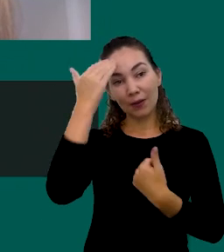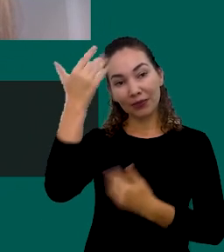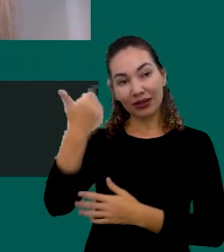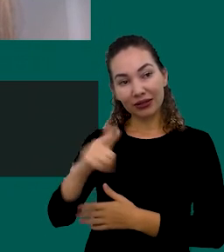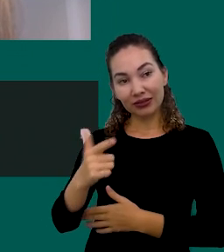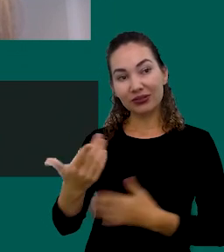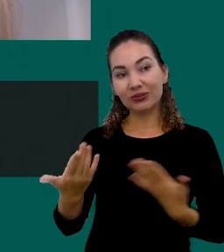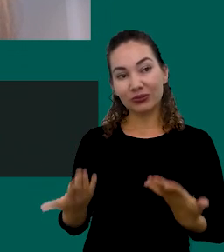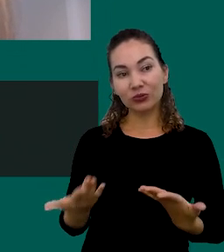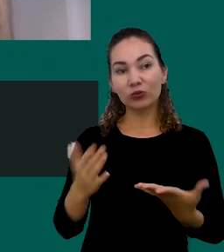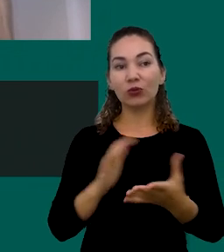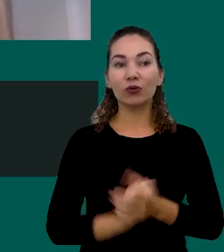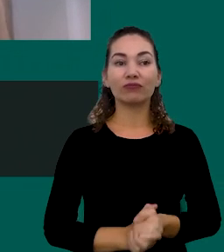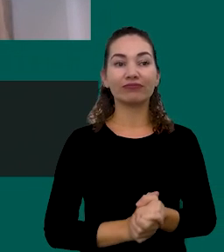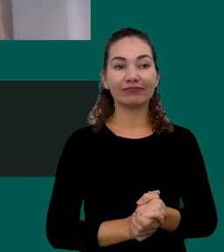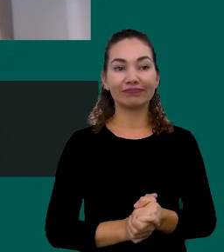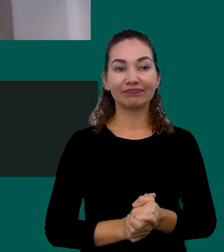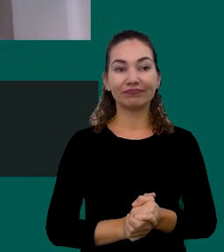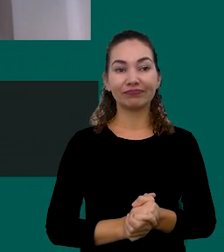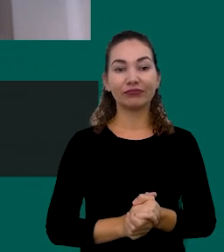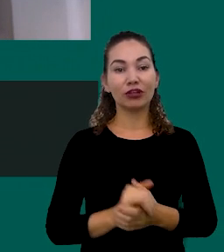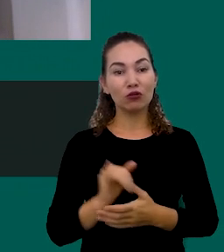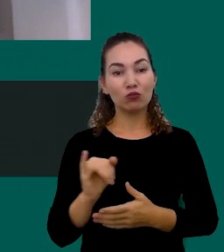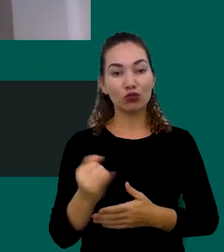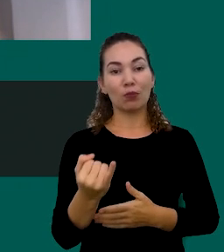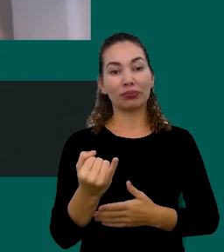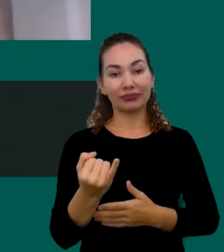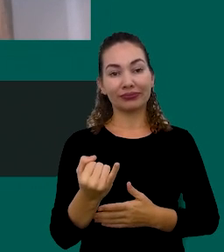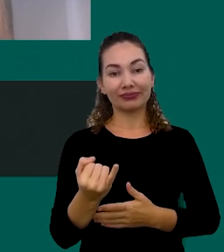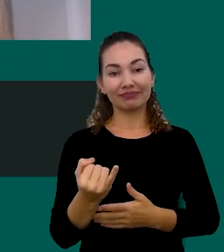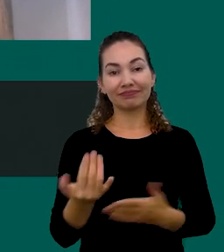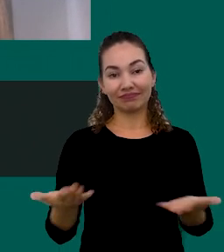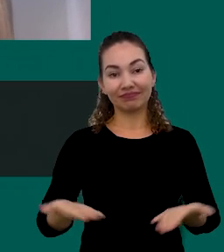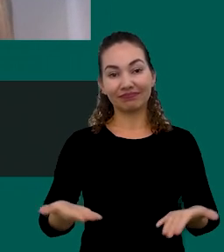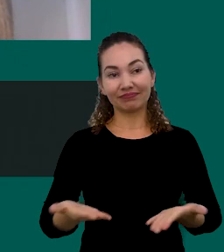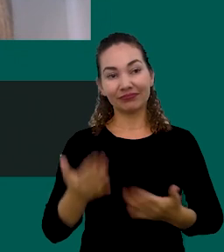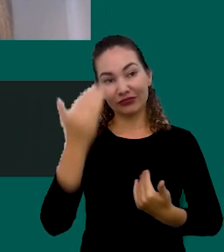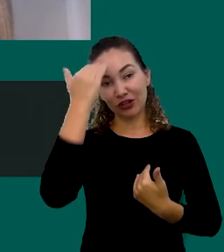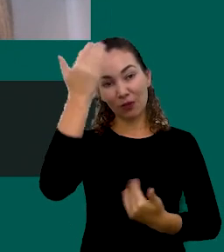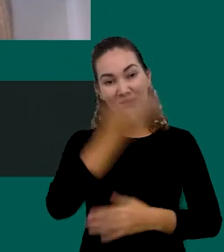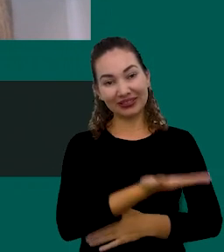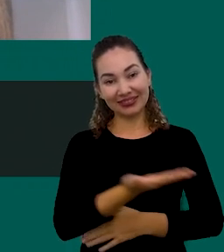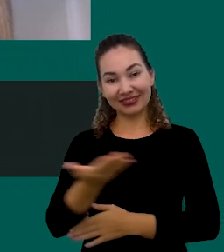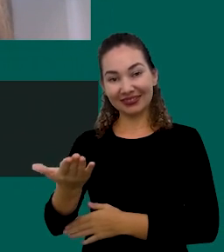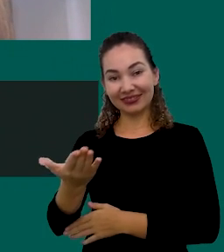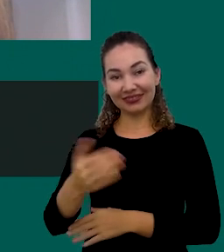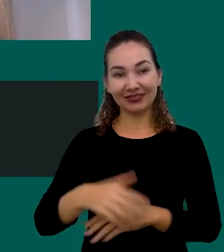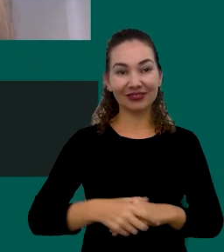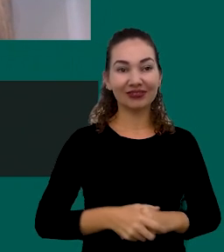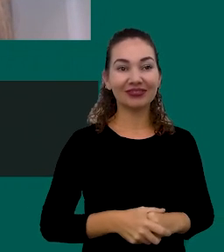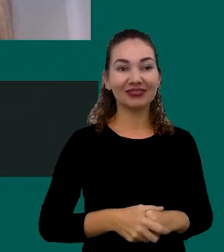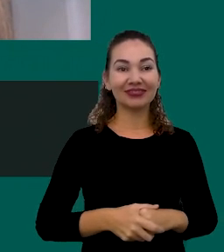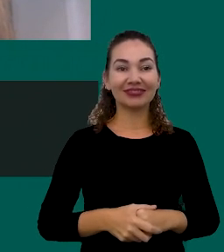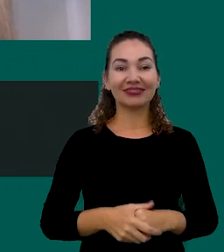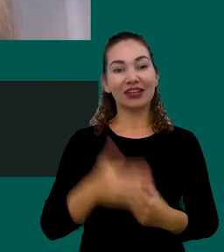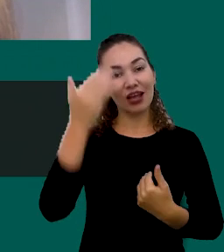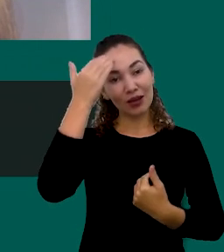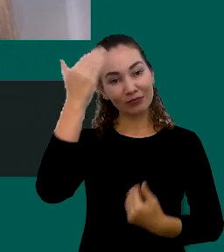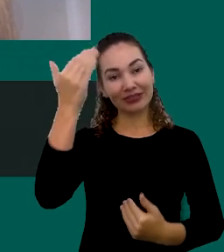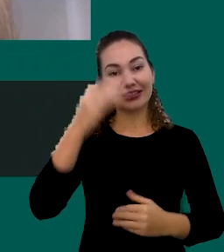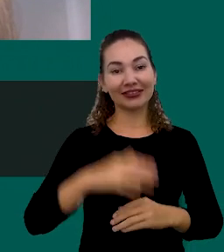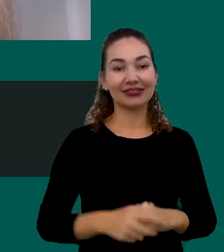Novamente Então Pela Pela Oportunidade E Obrigada A Todos Obrigada